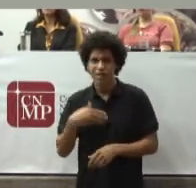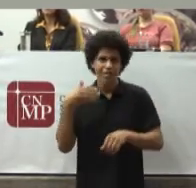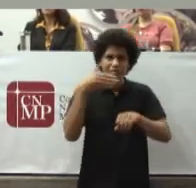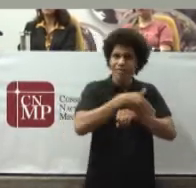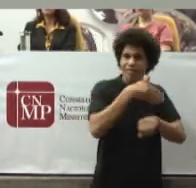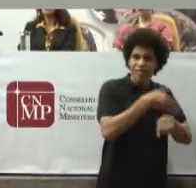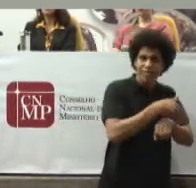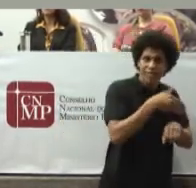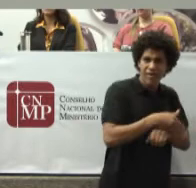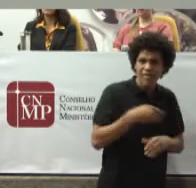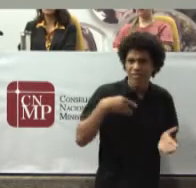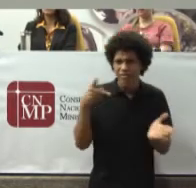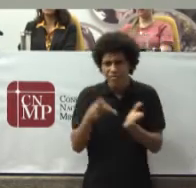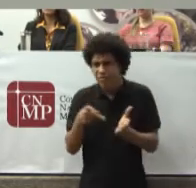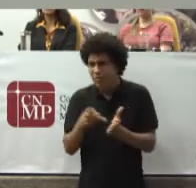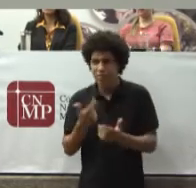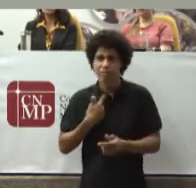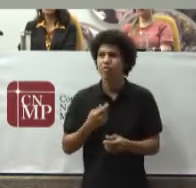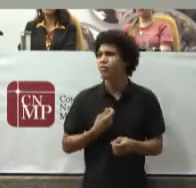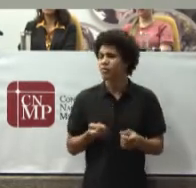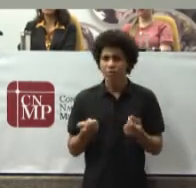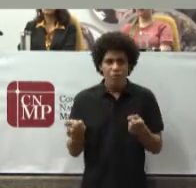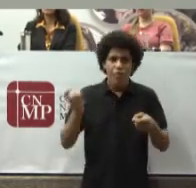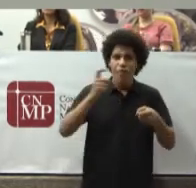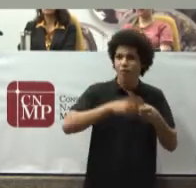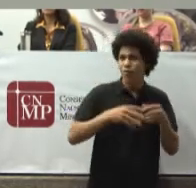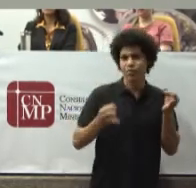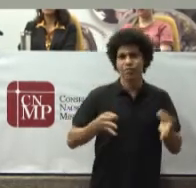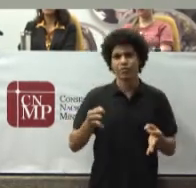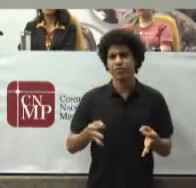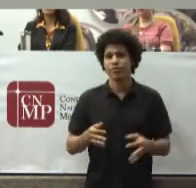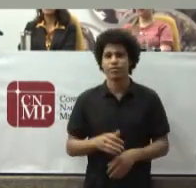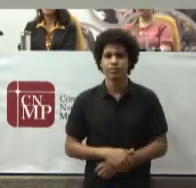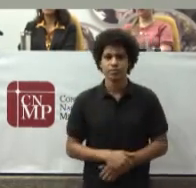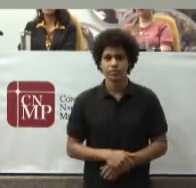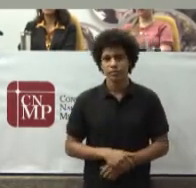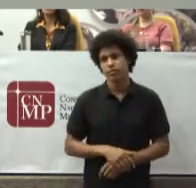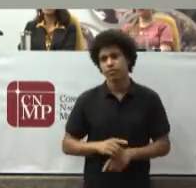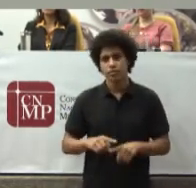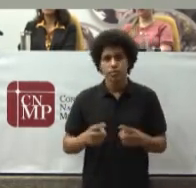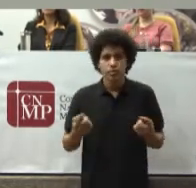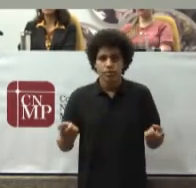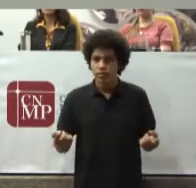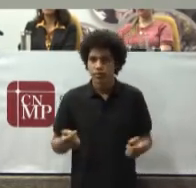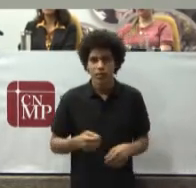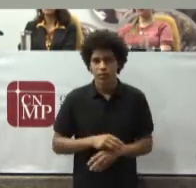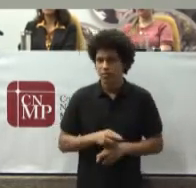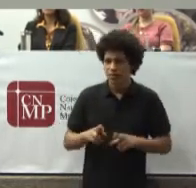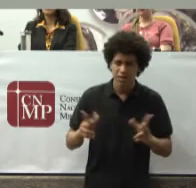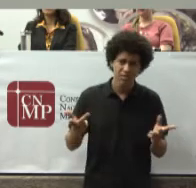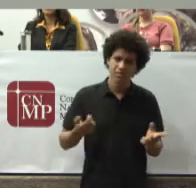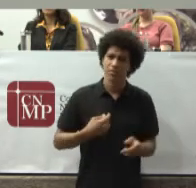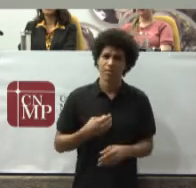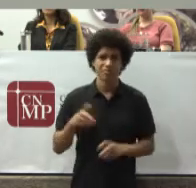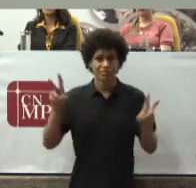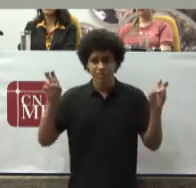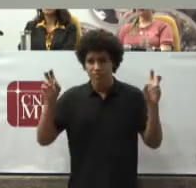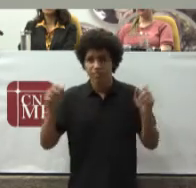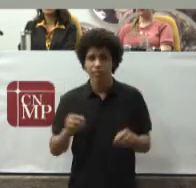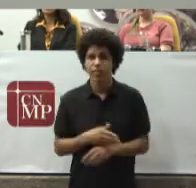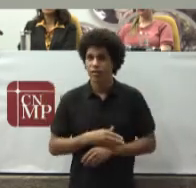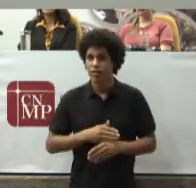necessita Precisa recorrer Ao judiciário Isso em relação A temas Que vão